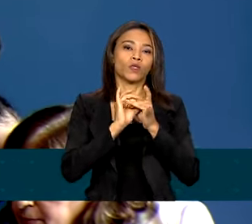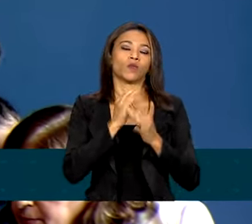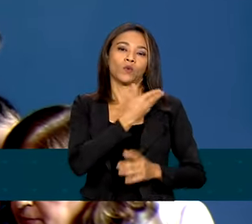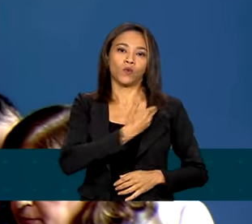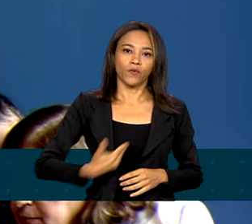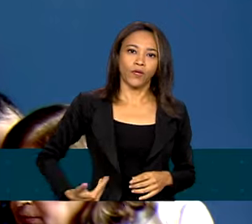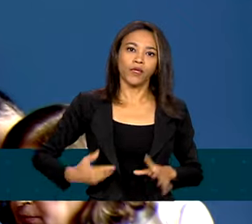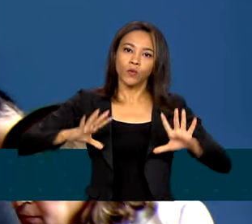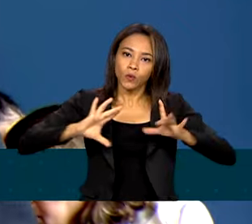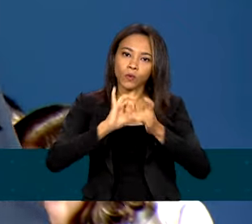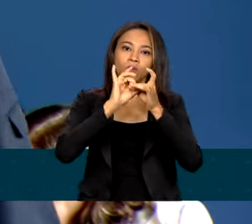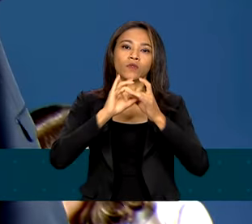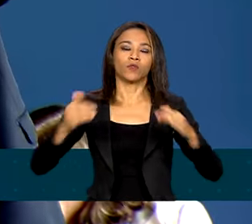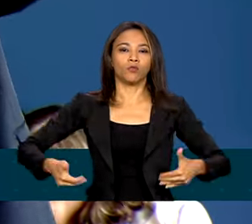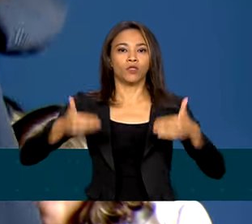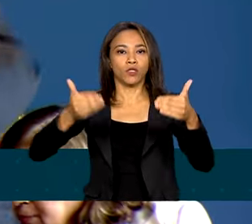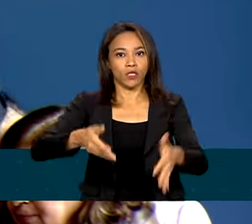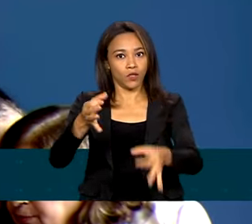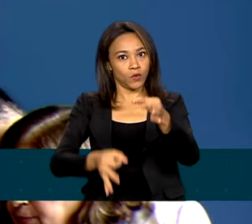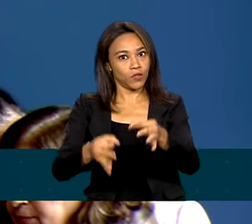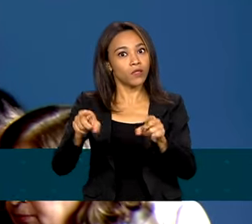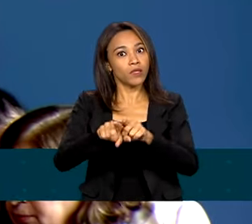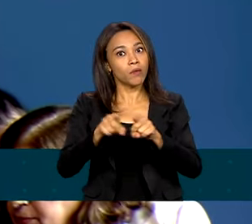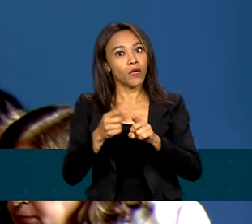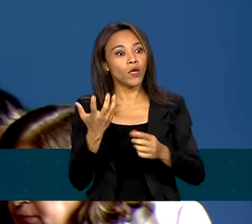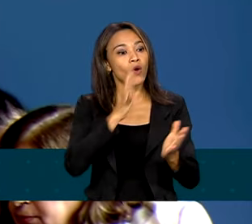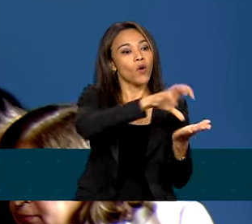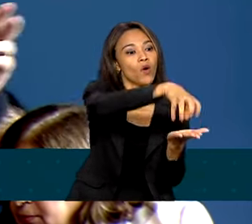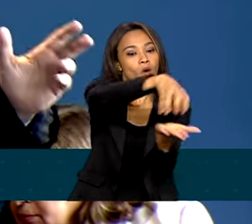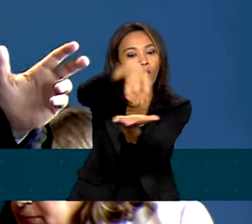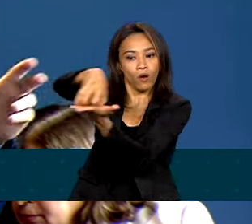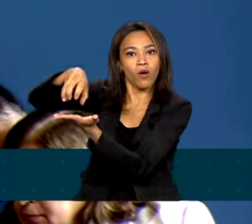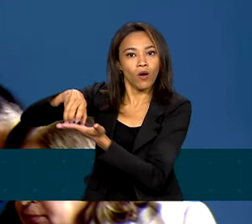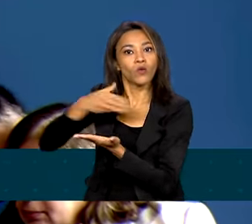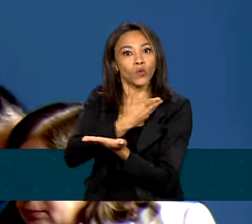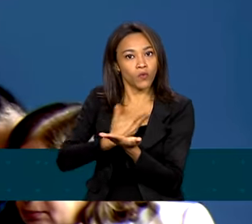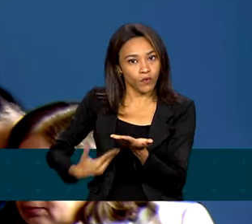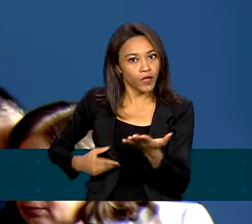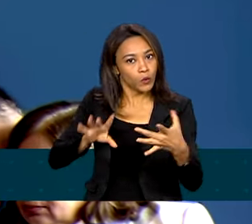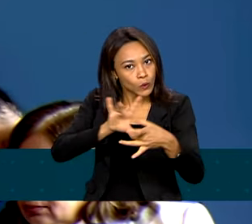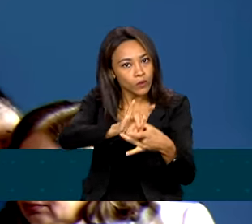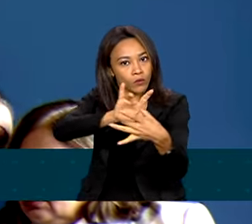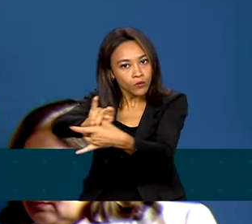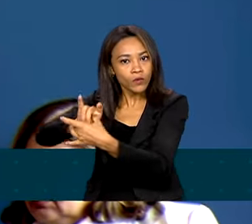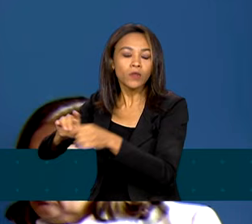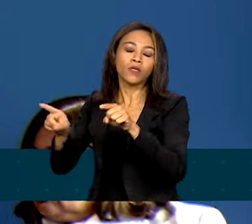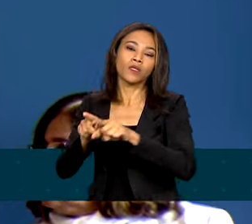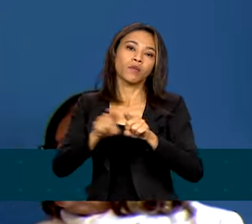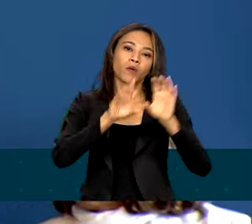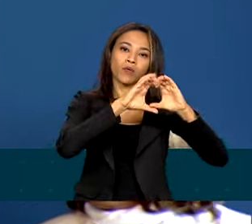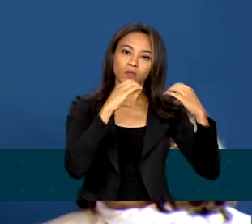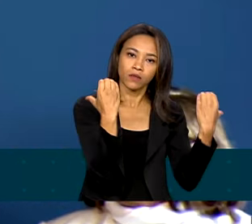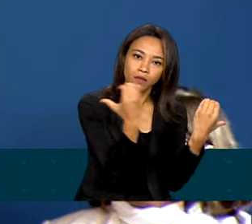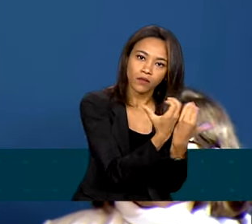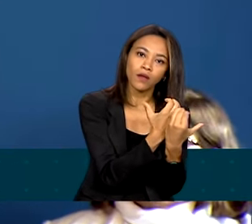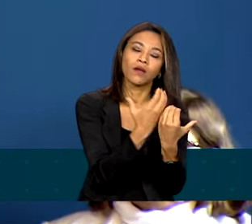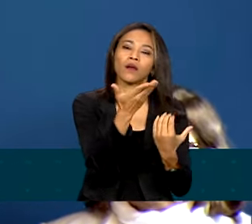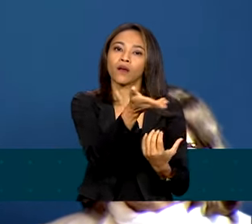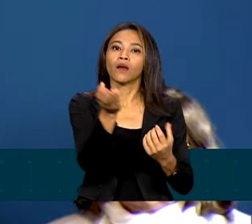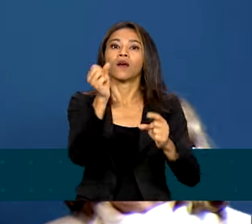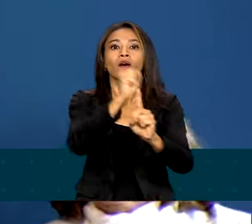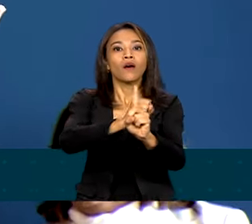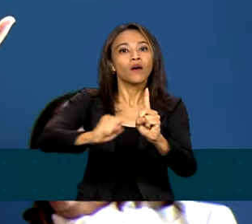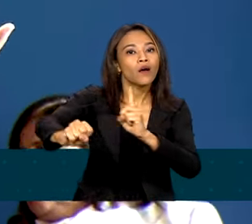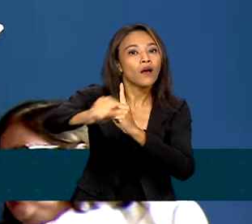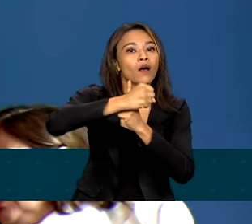mas união com as outras instâncias de governo e com a sociedade civil, com a comunidade acadêmica. Para que